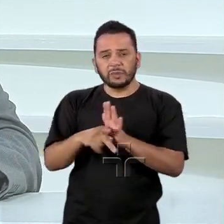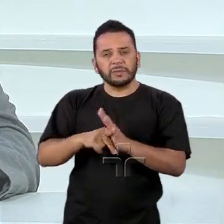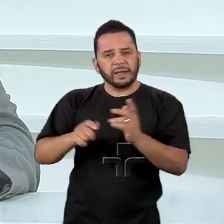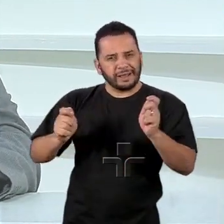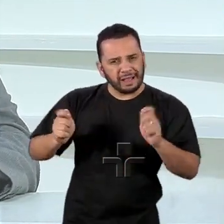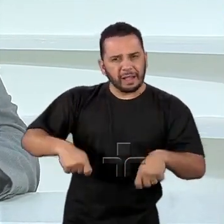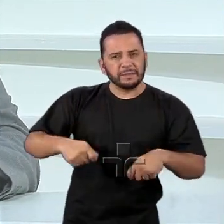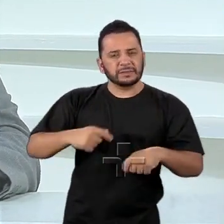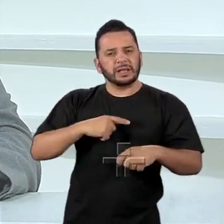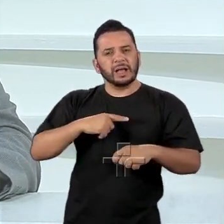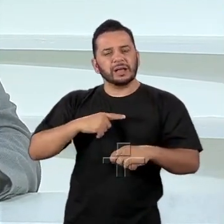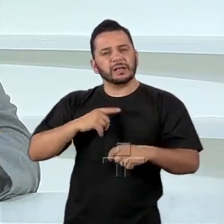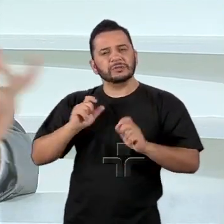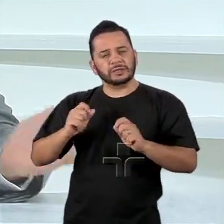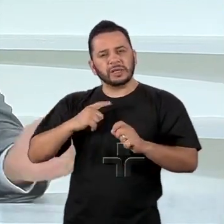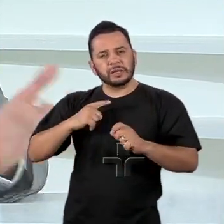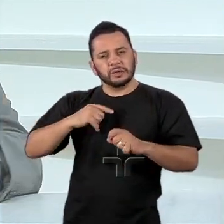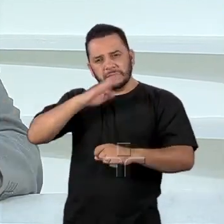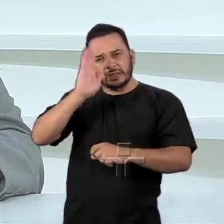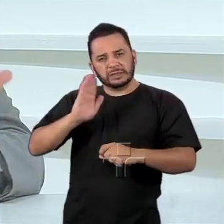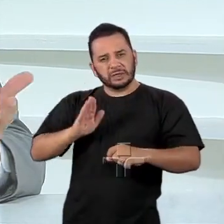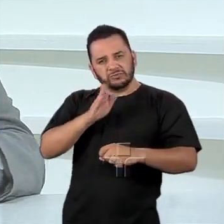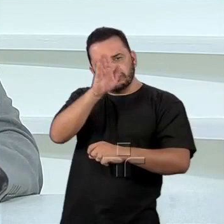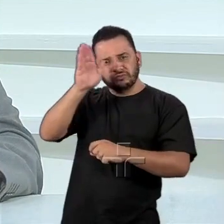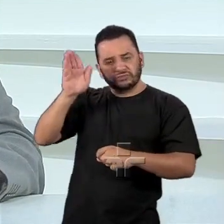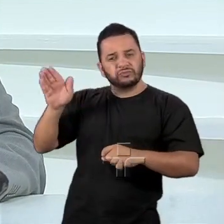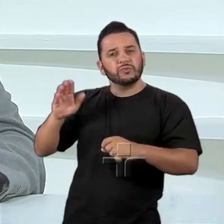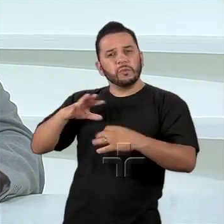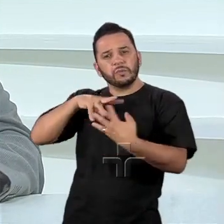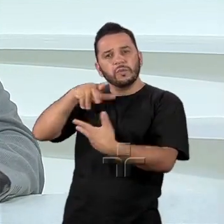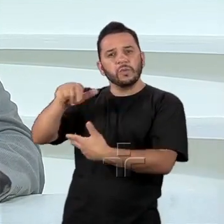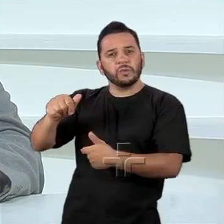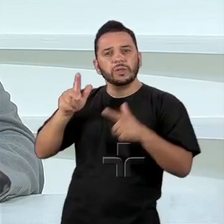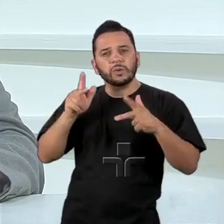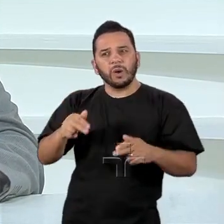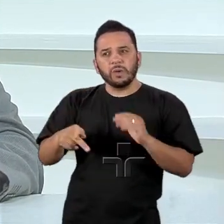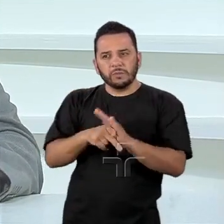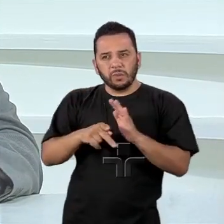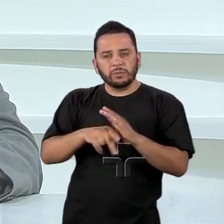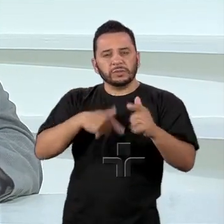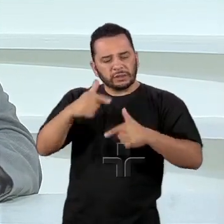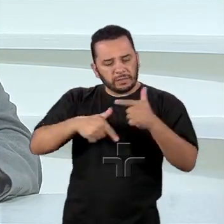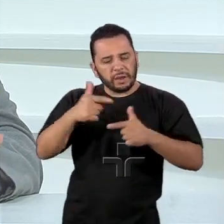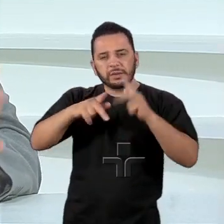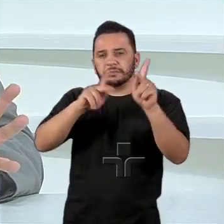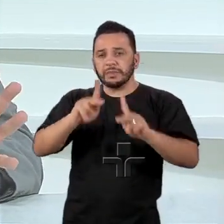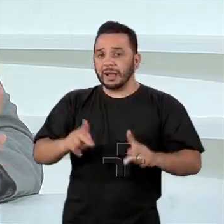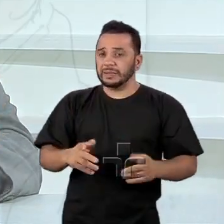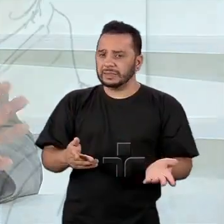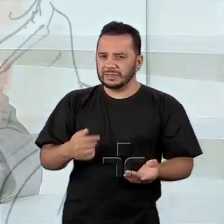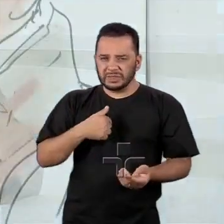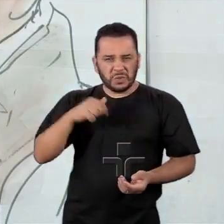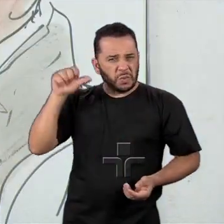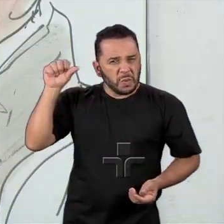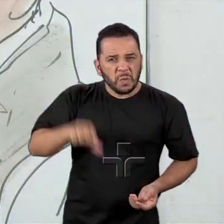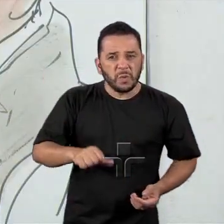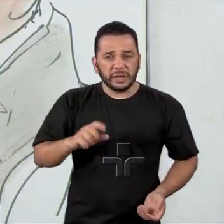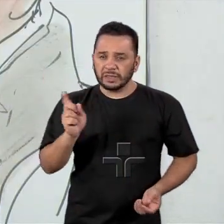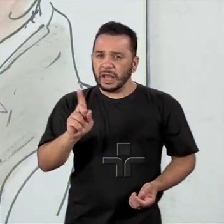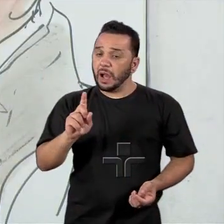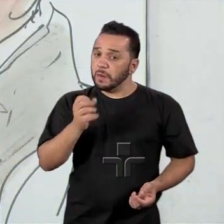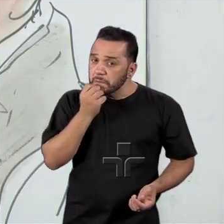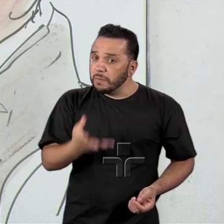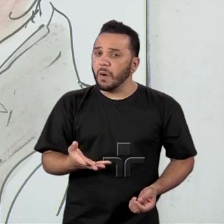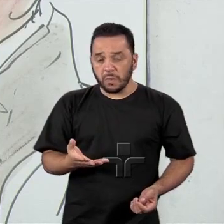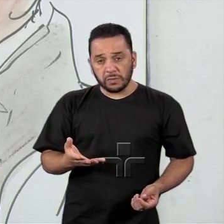presença brasileira no mundo, por exemplo, com as missões de paz, o que em si não é ruim. Aliás, é bom. O